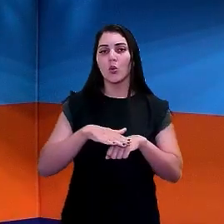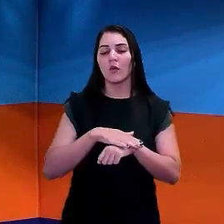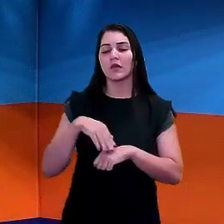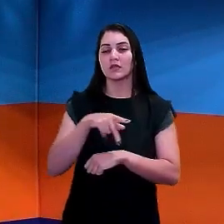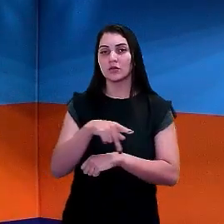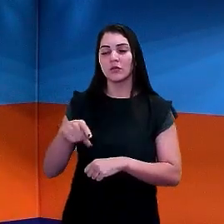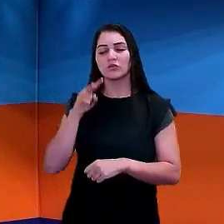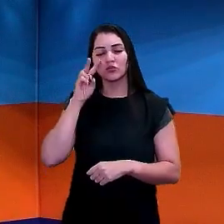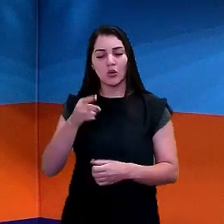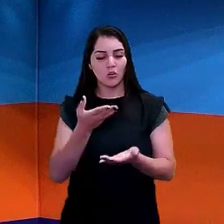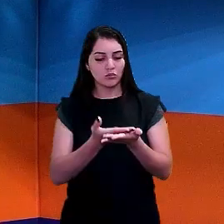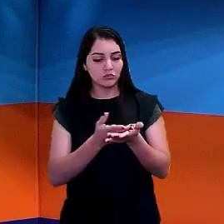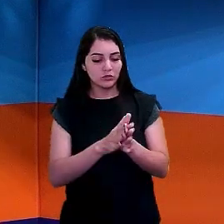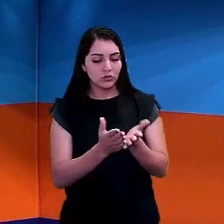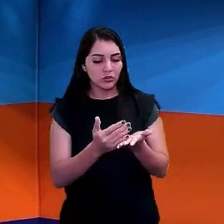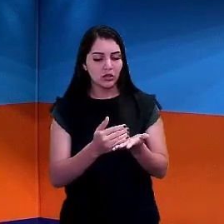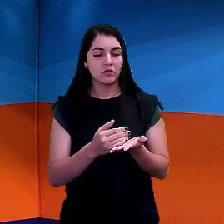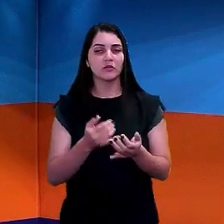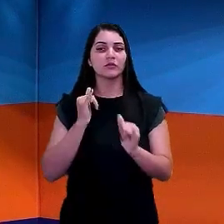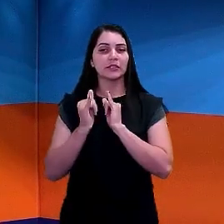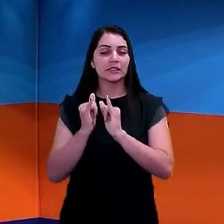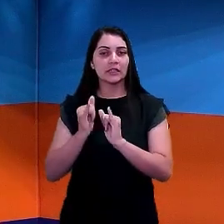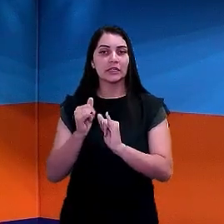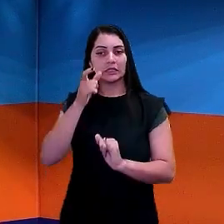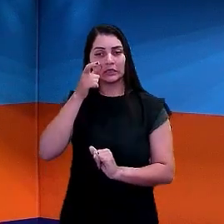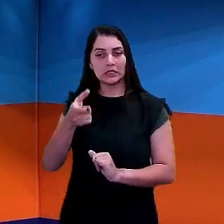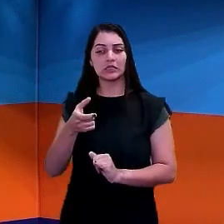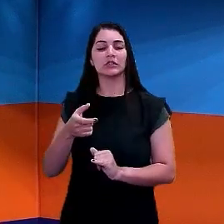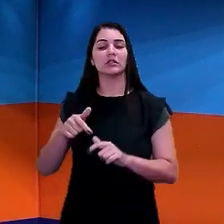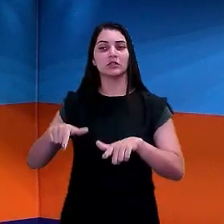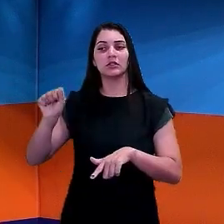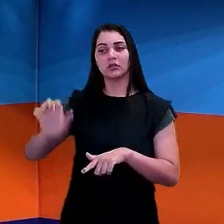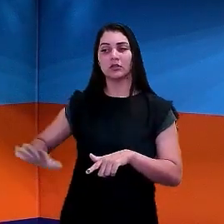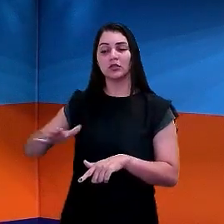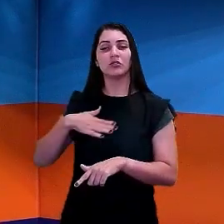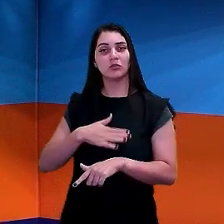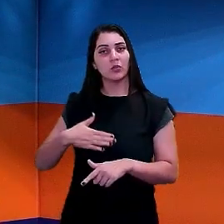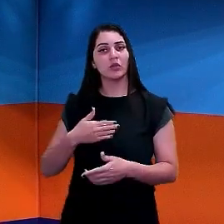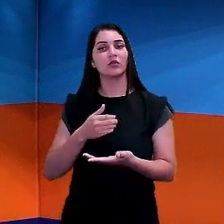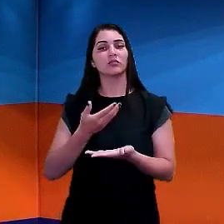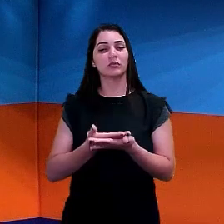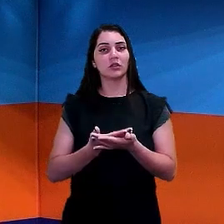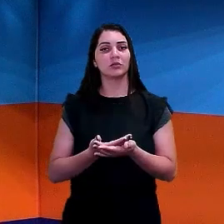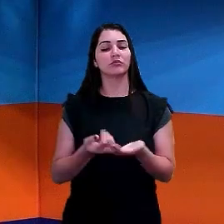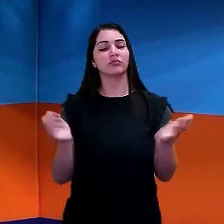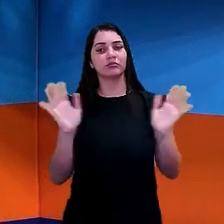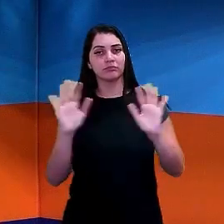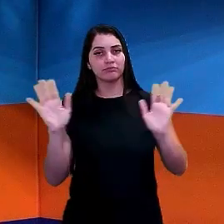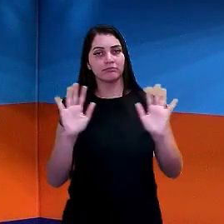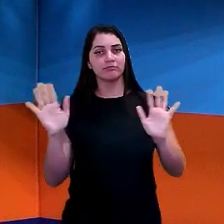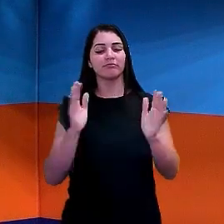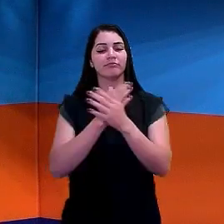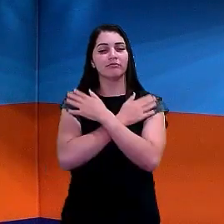dê uma ladinha ali nos livros, na internet, é bem interessante esse continente. Eu espero que vocês tenham gostado da aula, eu me despeço por aqui, um